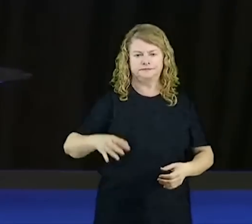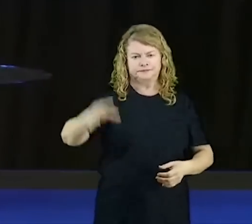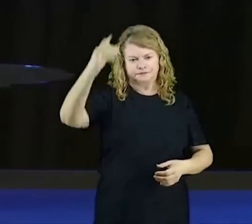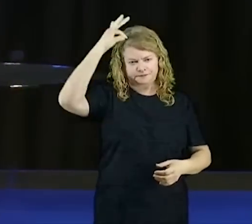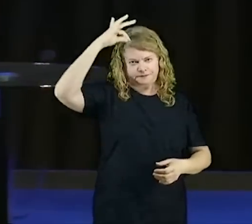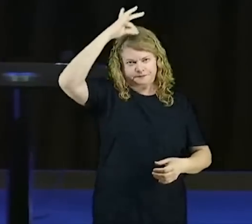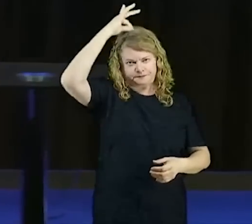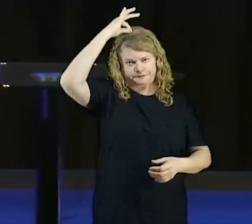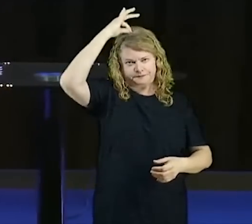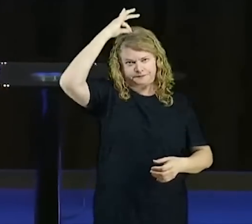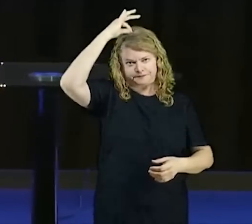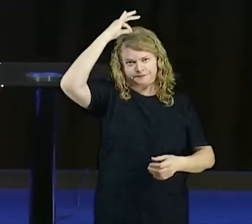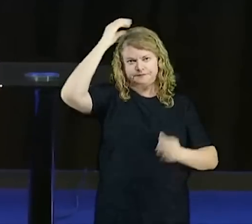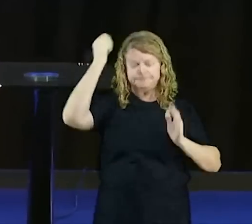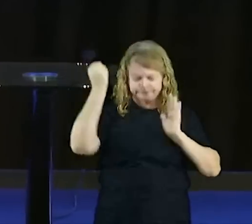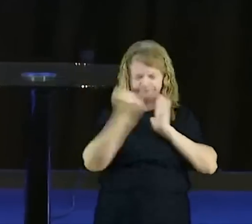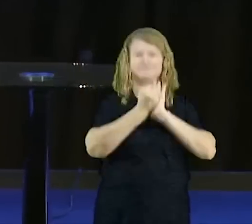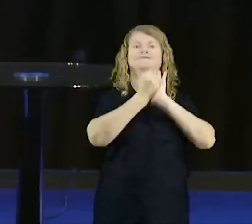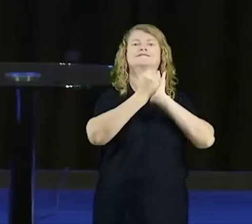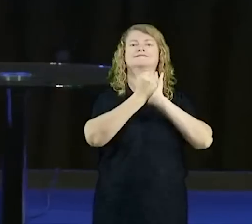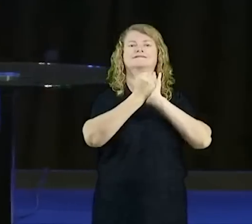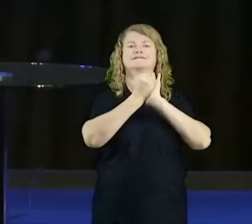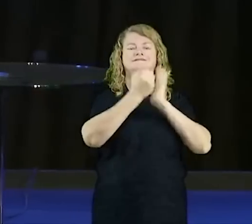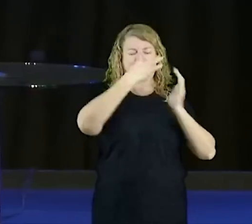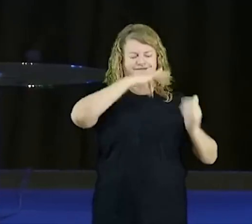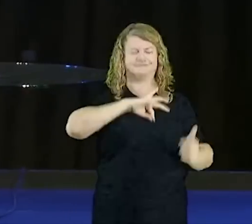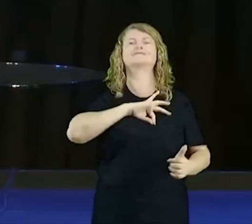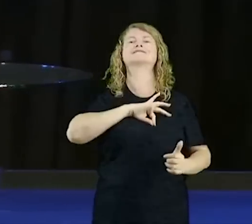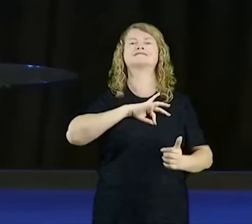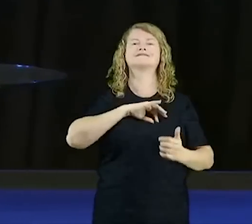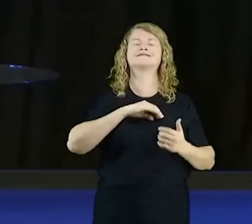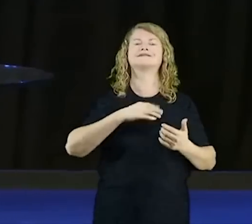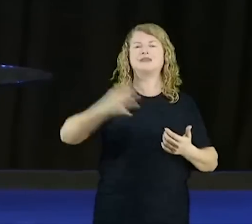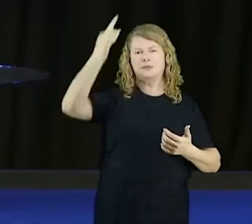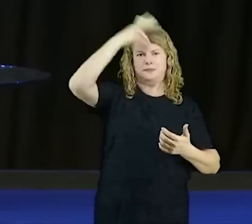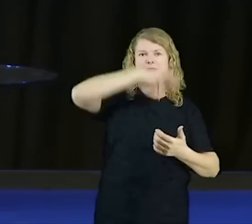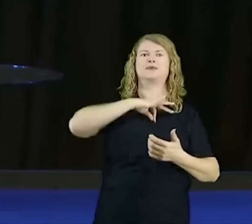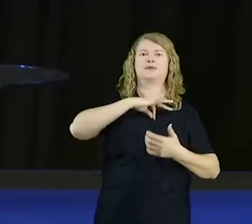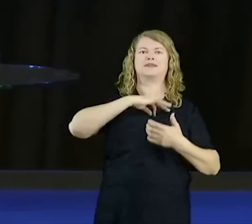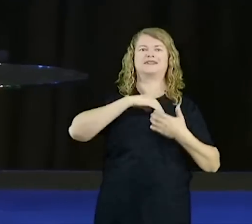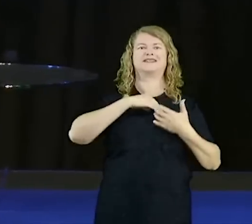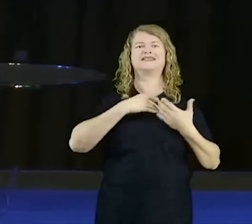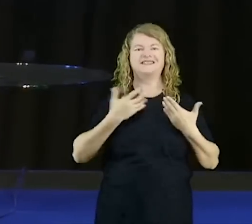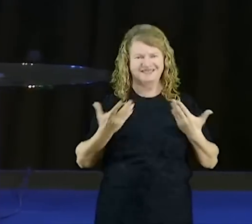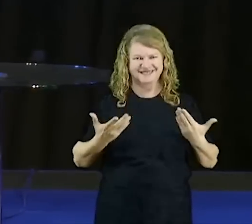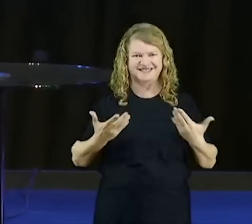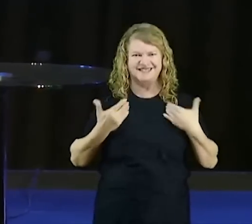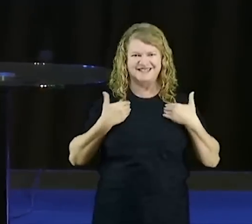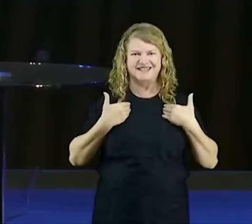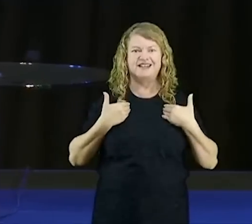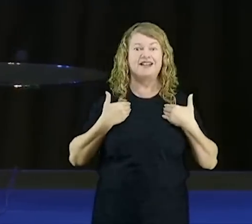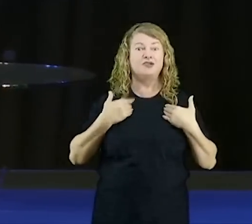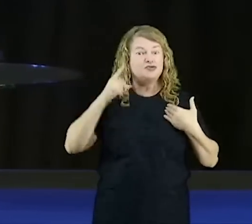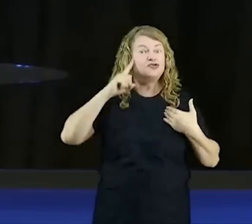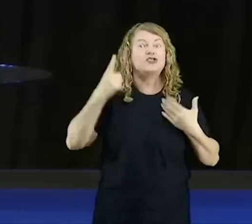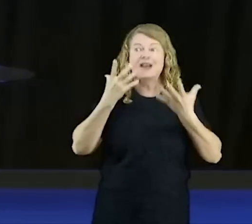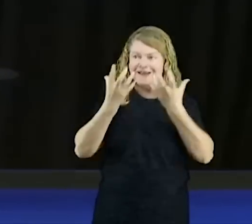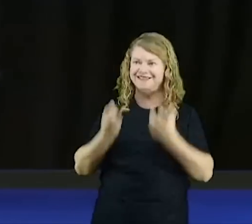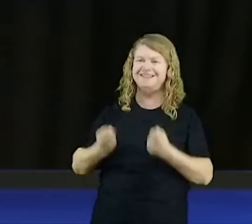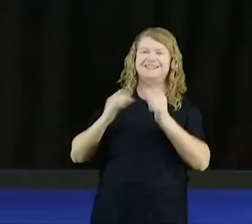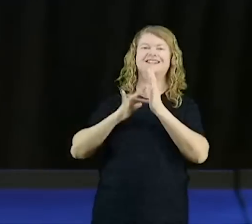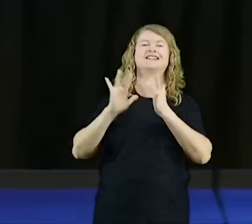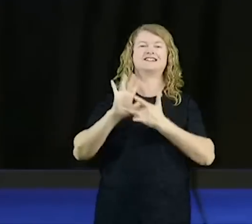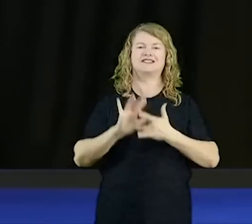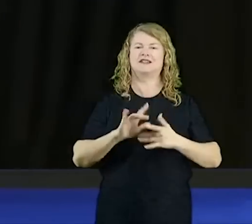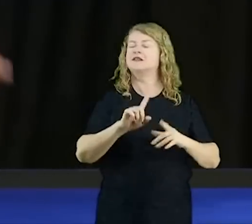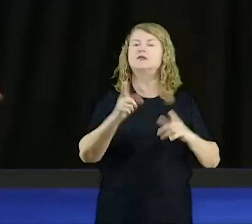criou no Evangelho. Naquele dia, você foi selado no Espírito Santo. Você não precisa orar em línguas, apesar de ser um dom de Deus, você não